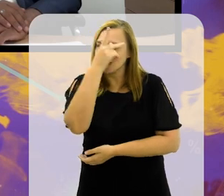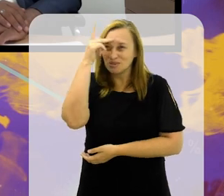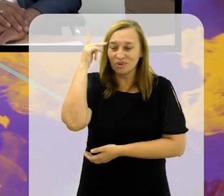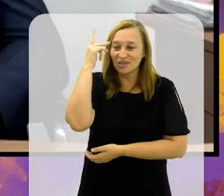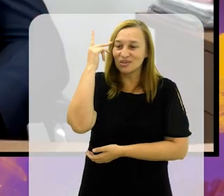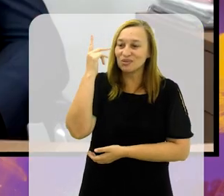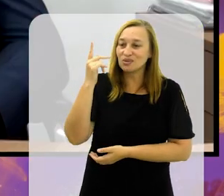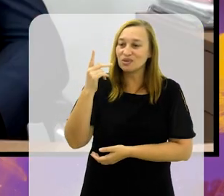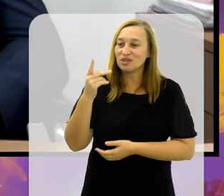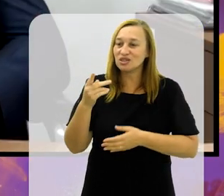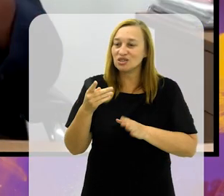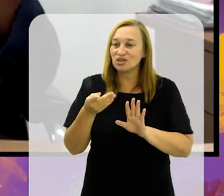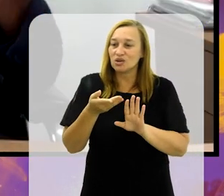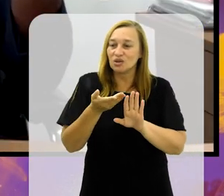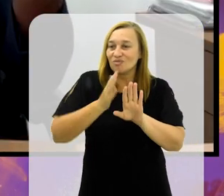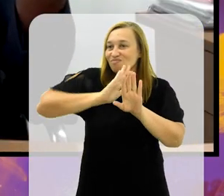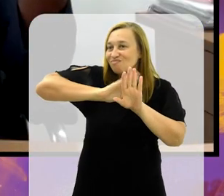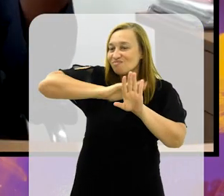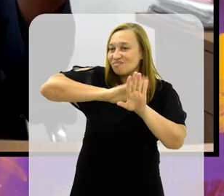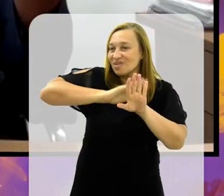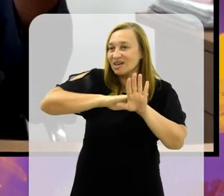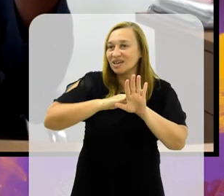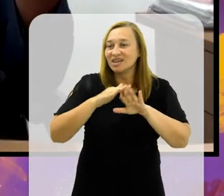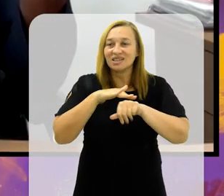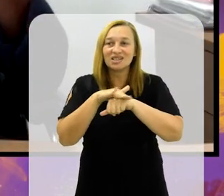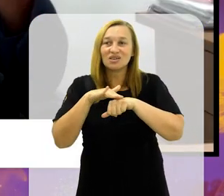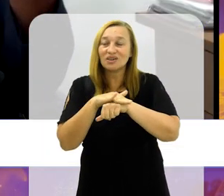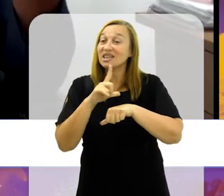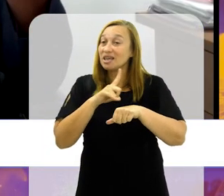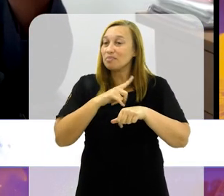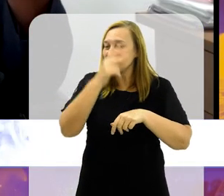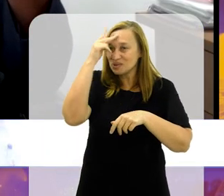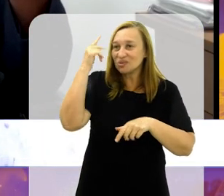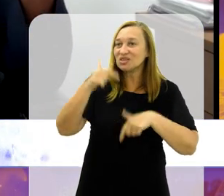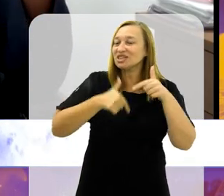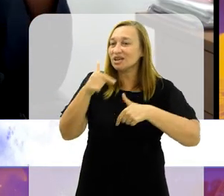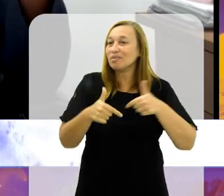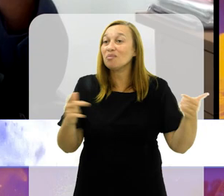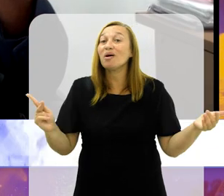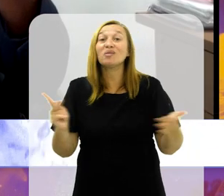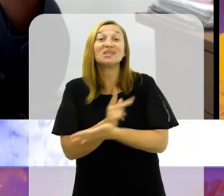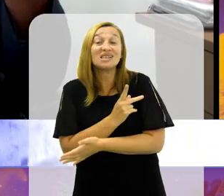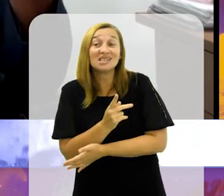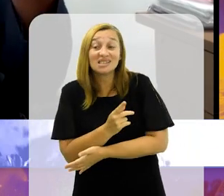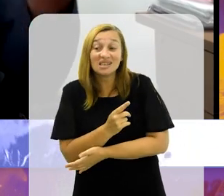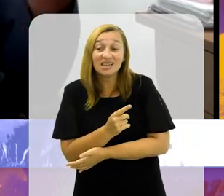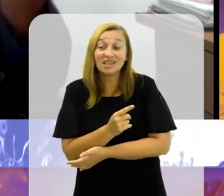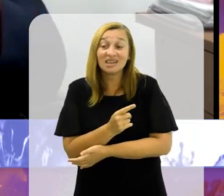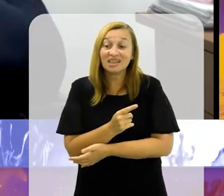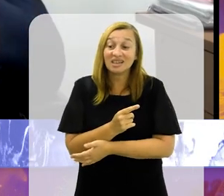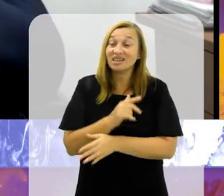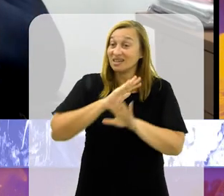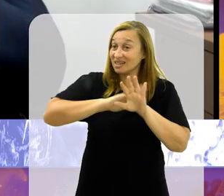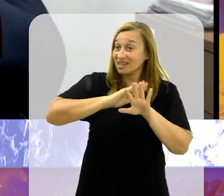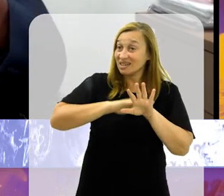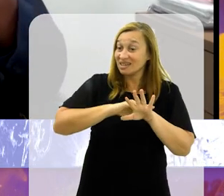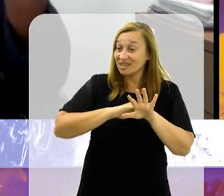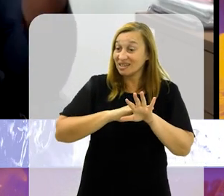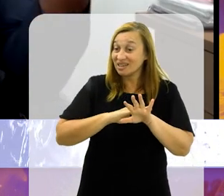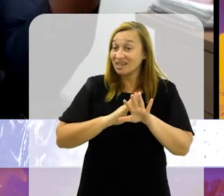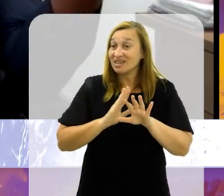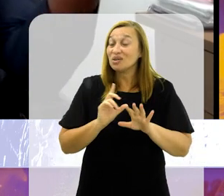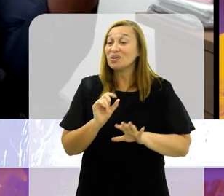pegar as pessoas que fazem o bastidor. Nessa conversa nossa aqui, tem gente que trabalhou pra isso acontecer.